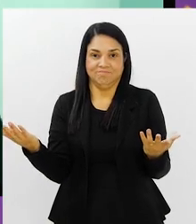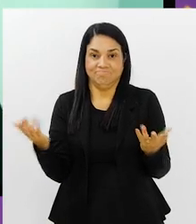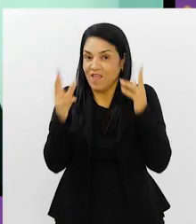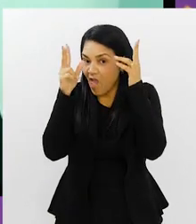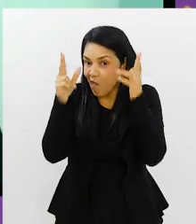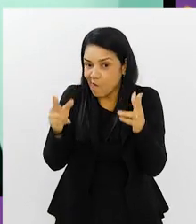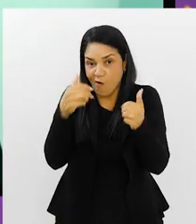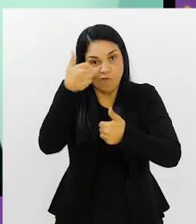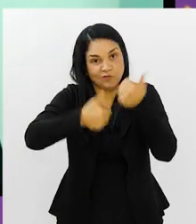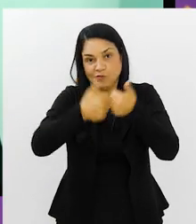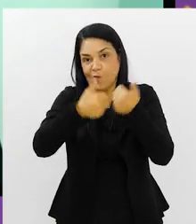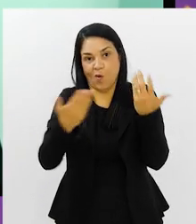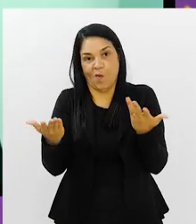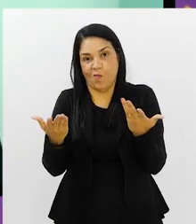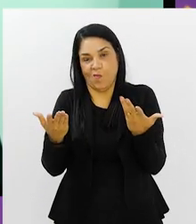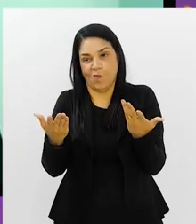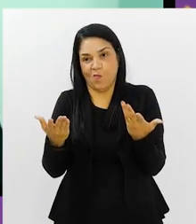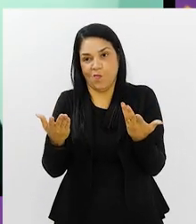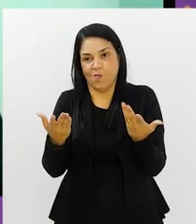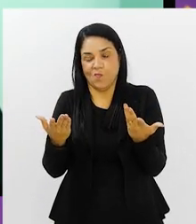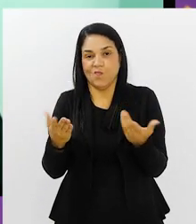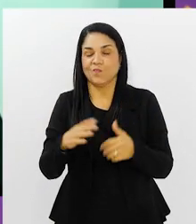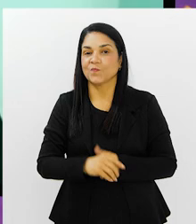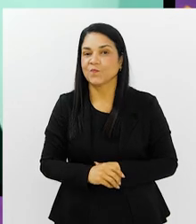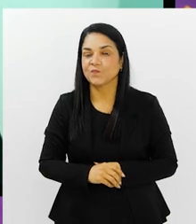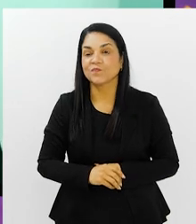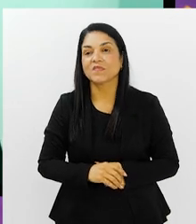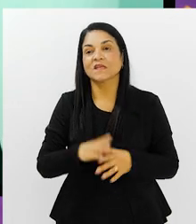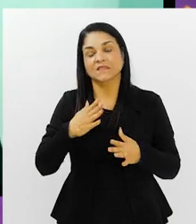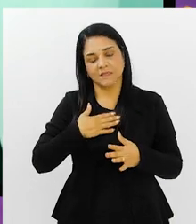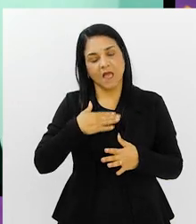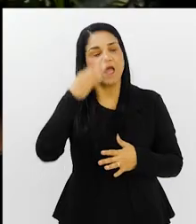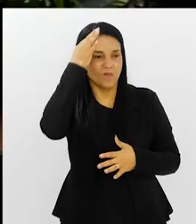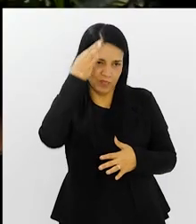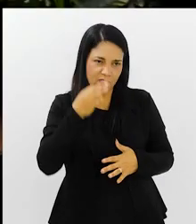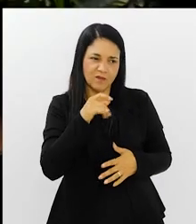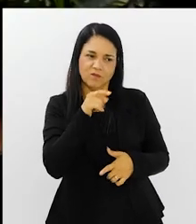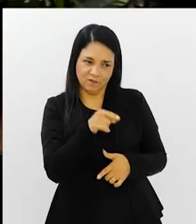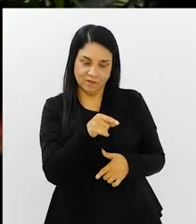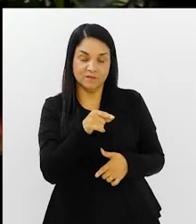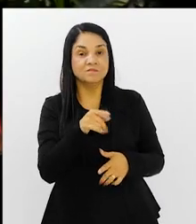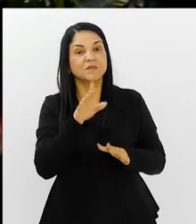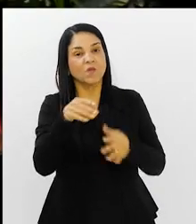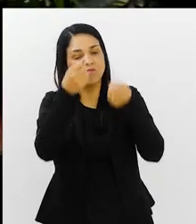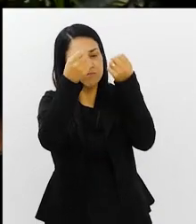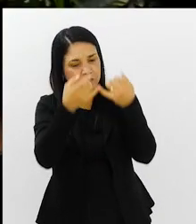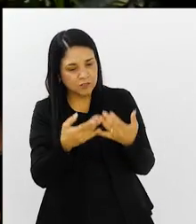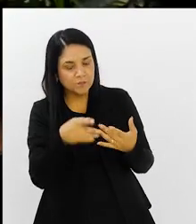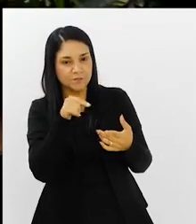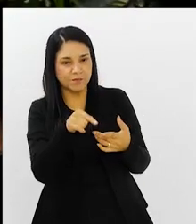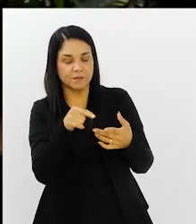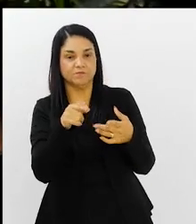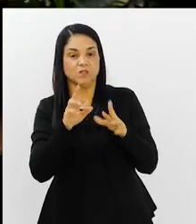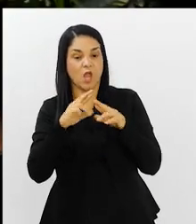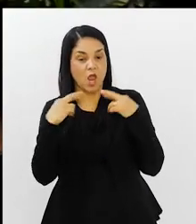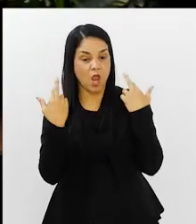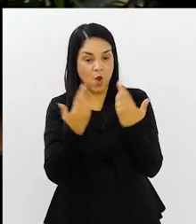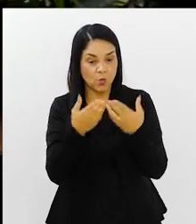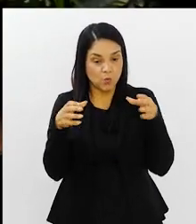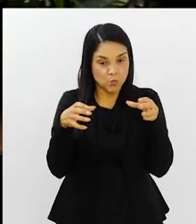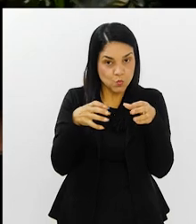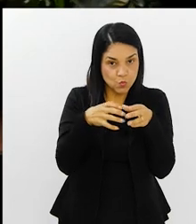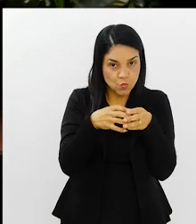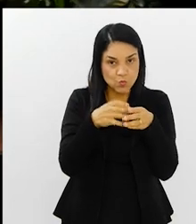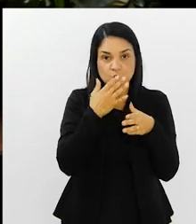Então, basicamente, é essa. Não, tudo bem, A receita, a conta, não bate. Não, olha só, eu entendo você. Mas quando você diz que reúne a